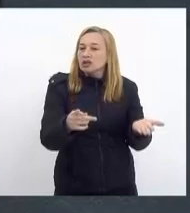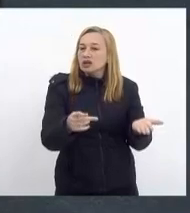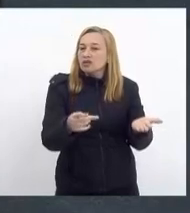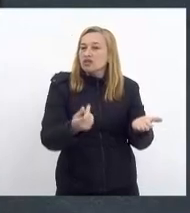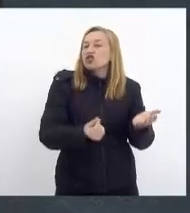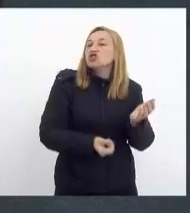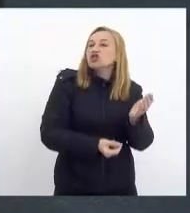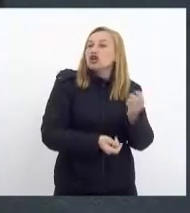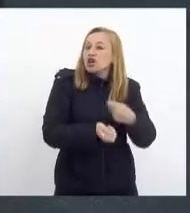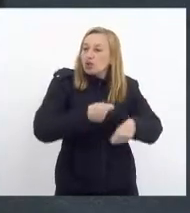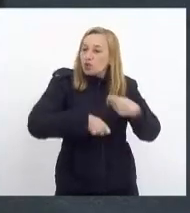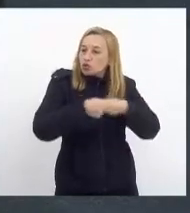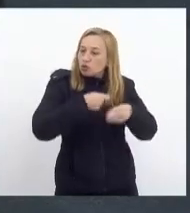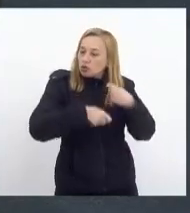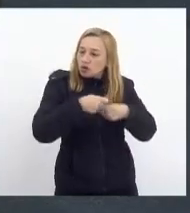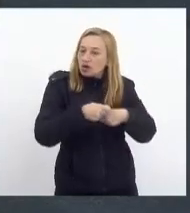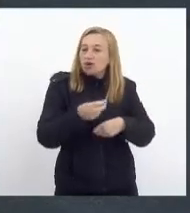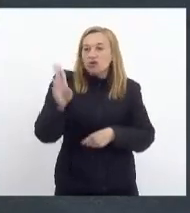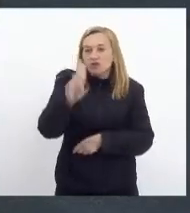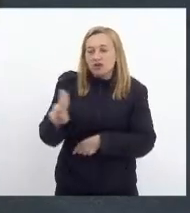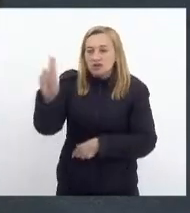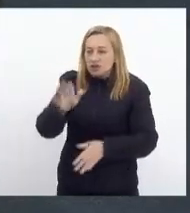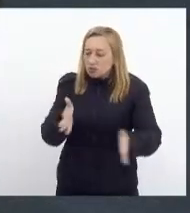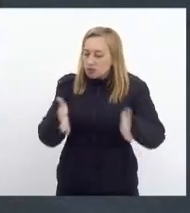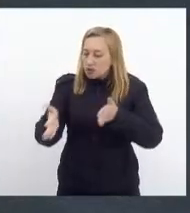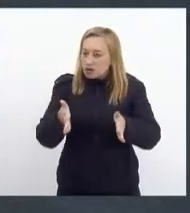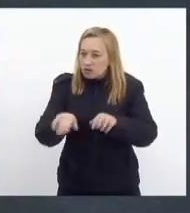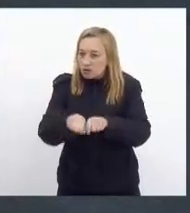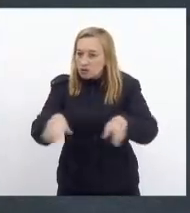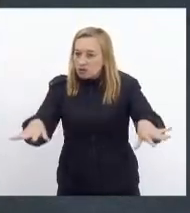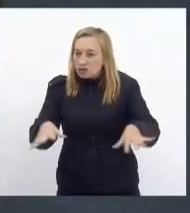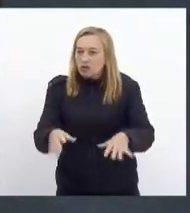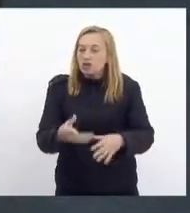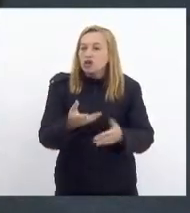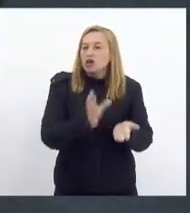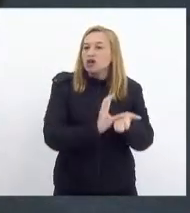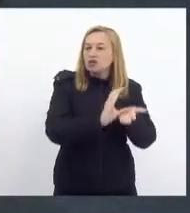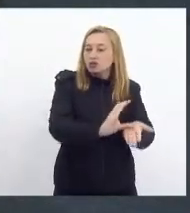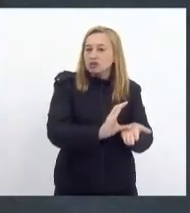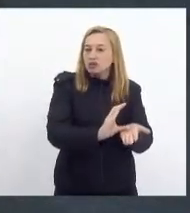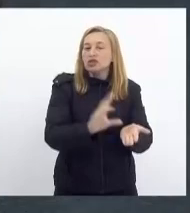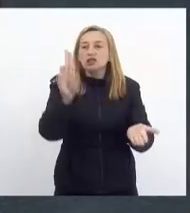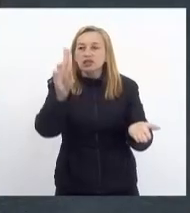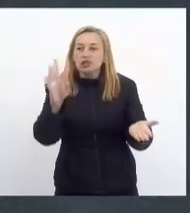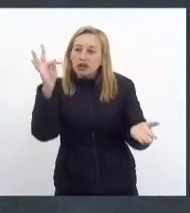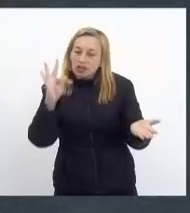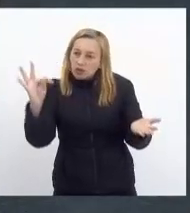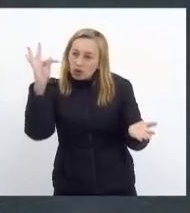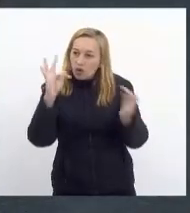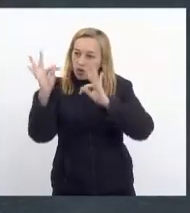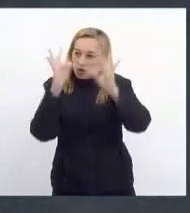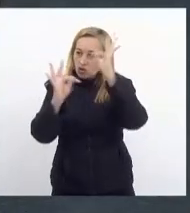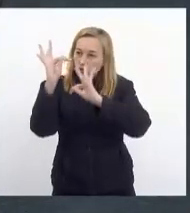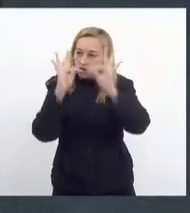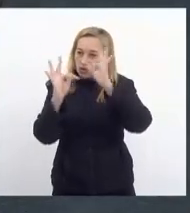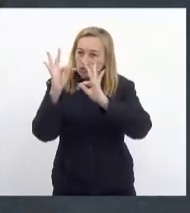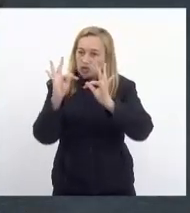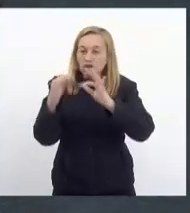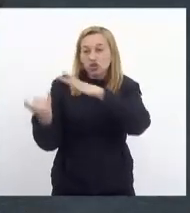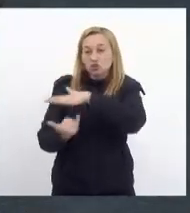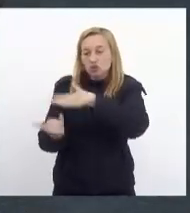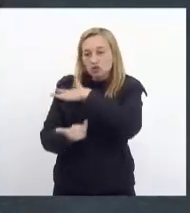Universidade fez durante esse período de pandemia. O auxílio tecnológico nas instituições de ensino é fundamental,